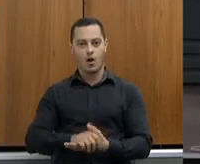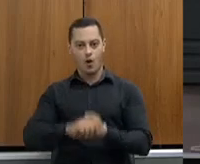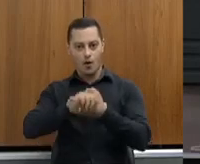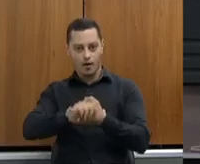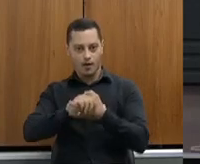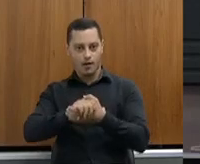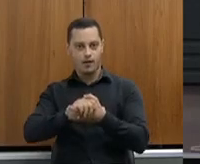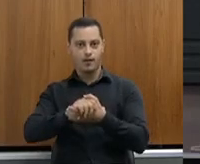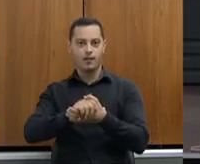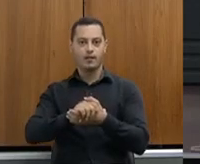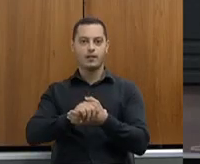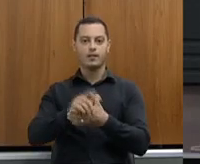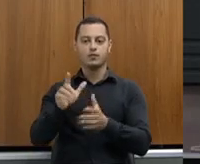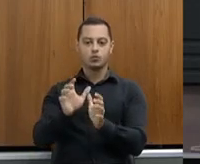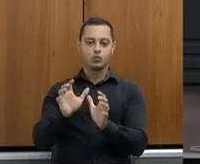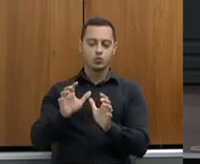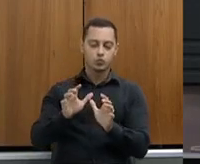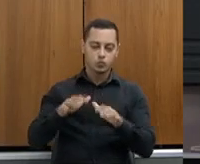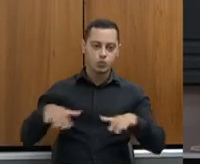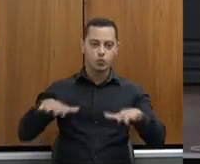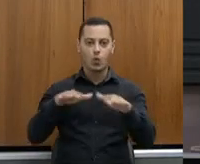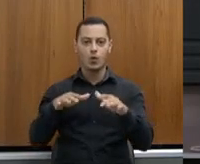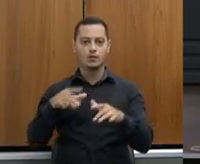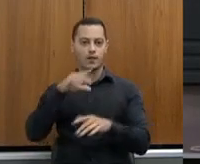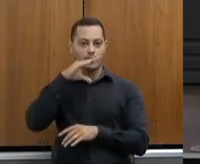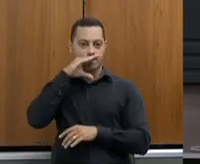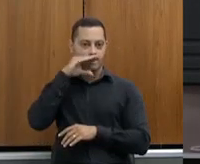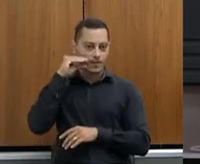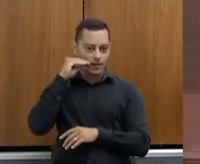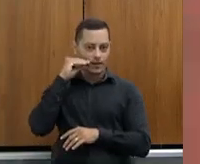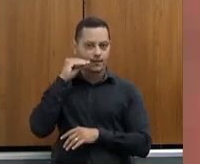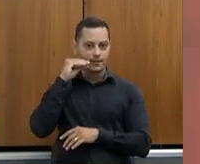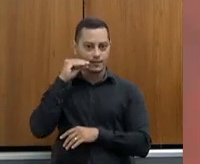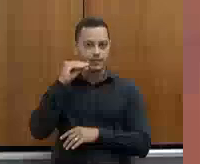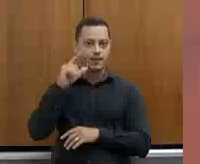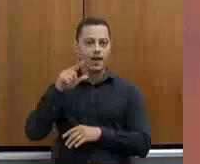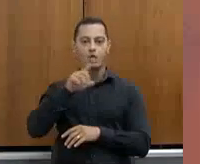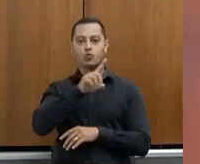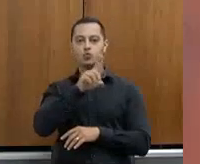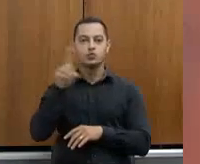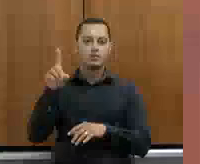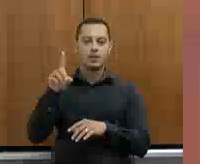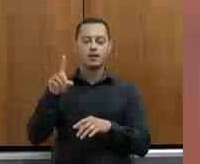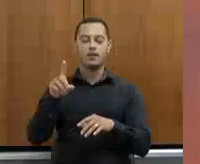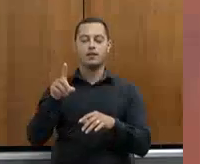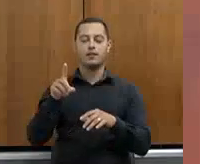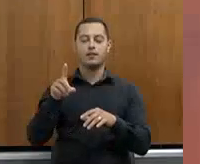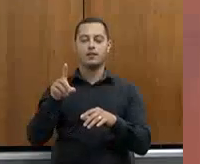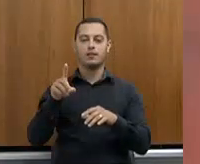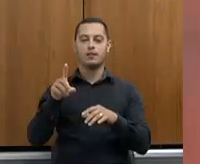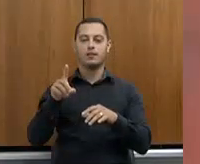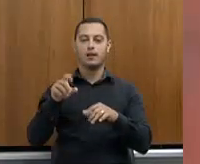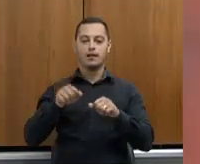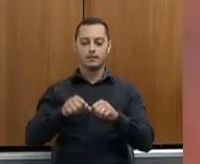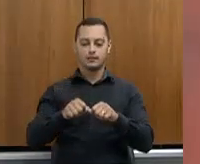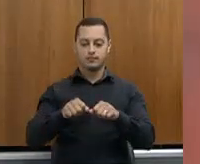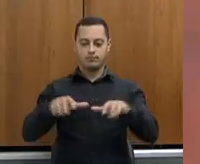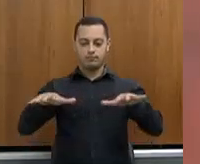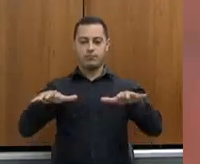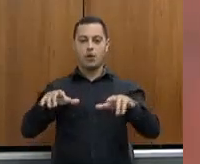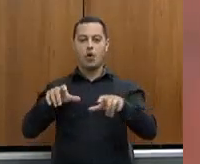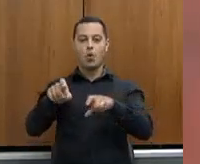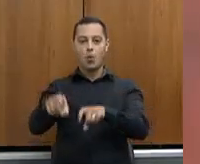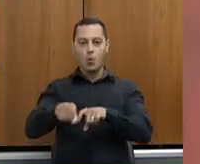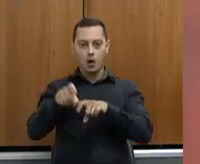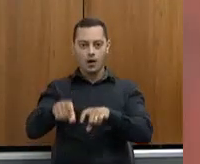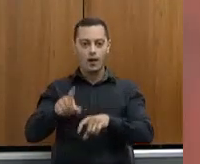servidores da EMATER por essa data. Foi o dia do extensionista, o dia da extensão rural, e a nossa EMATER, que brilha aqui, a